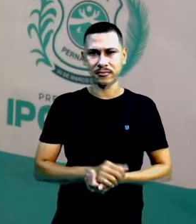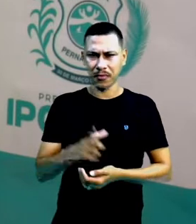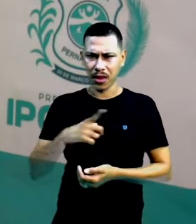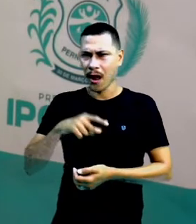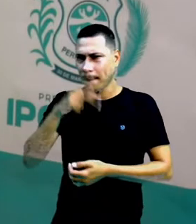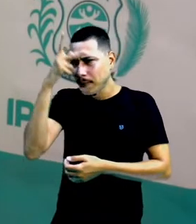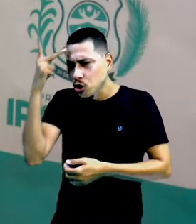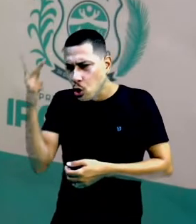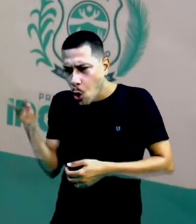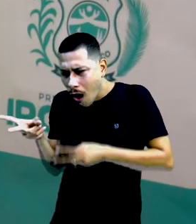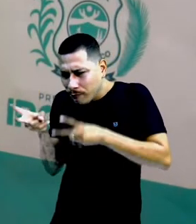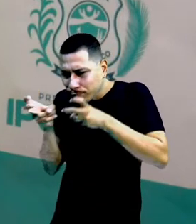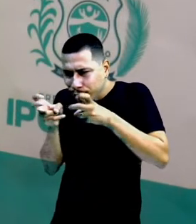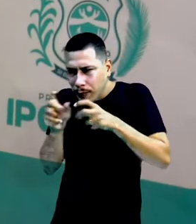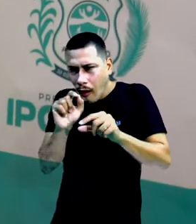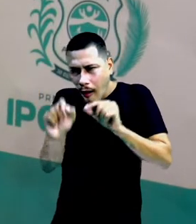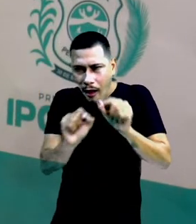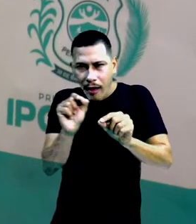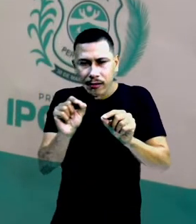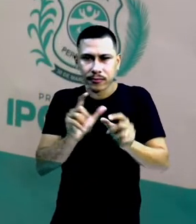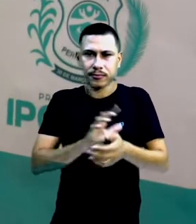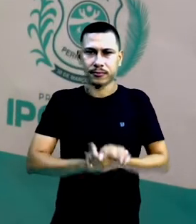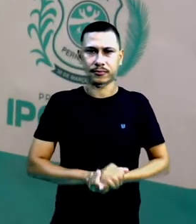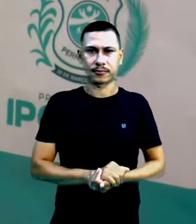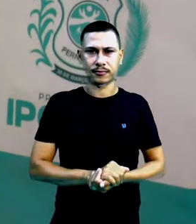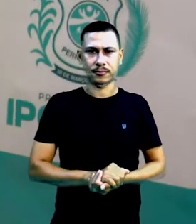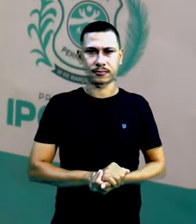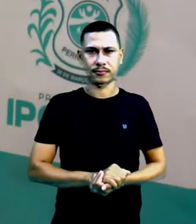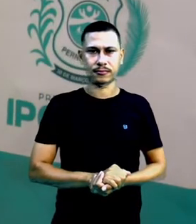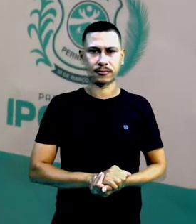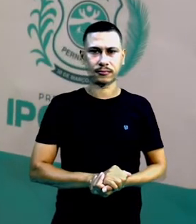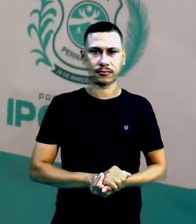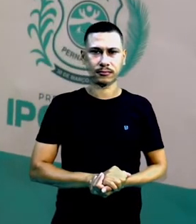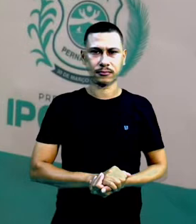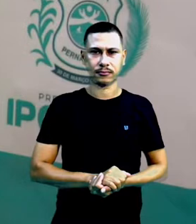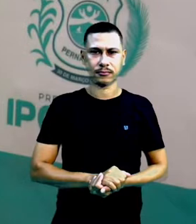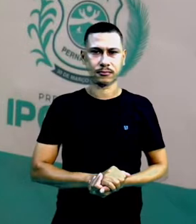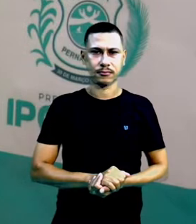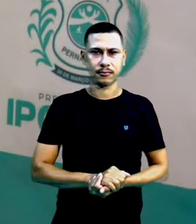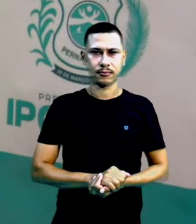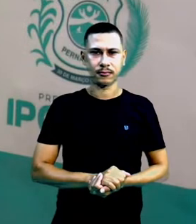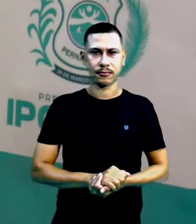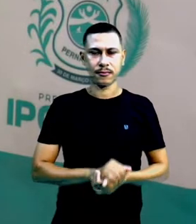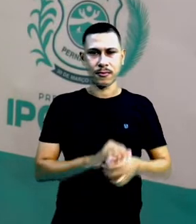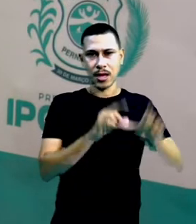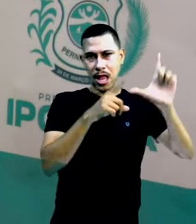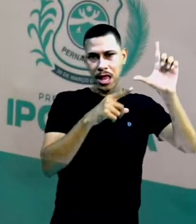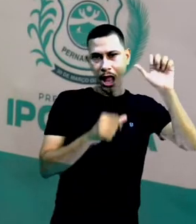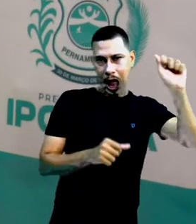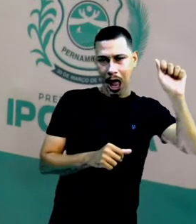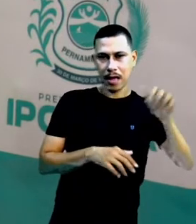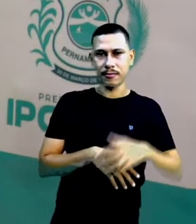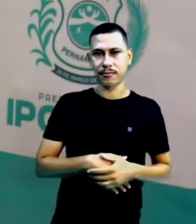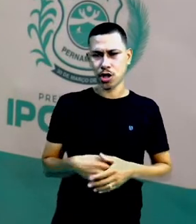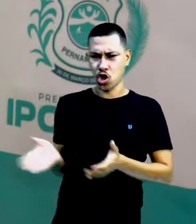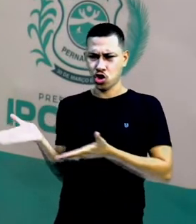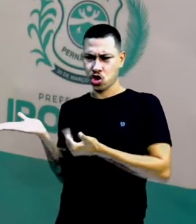Quem é? Vamos ver? As opções, né? Letra A. Um jovem sonhador.